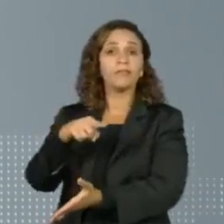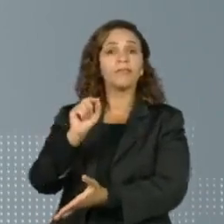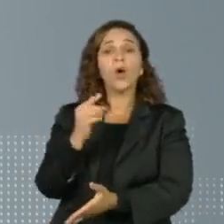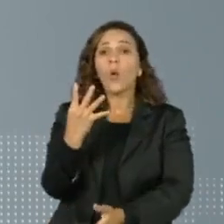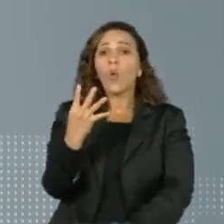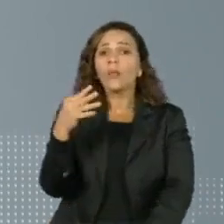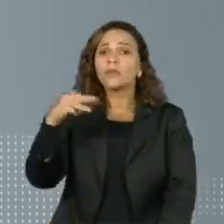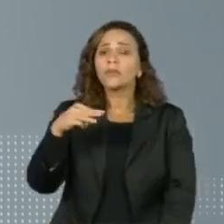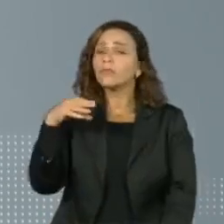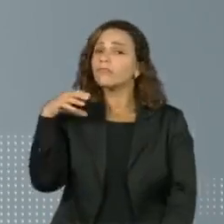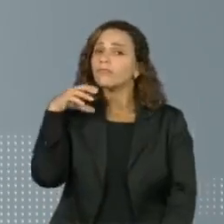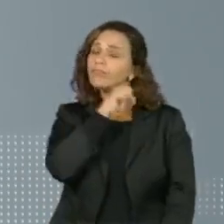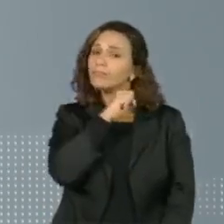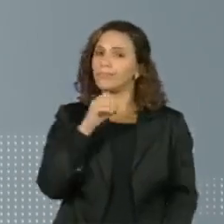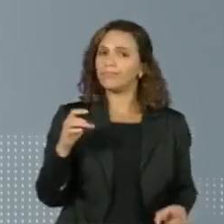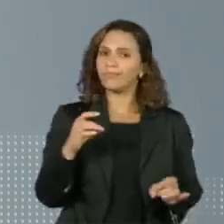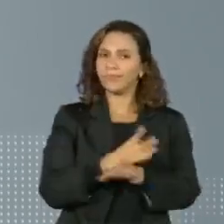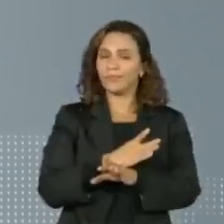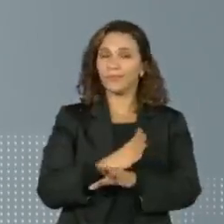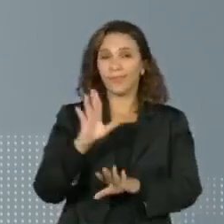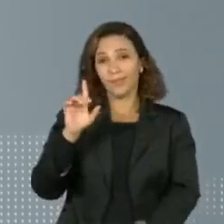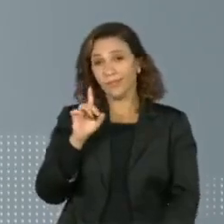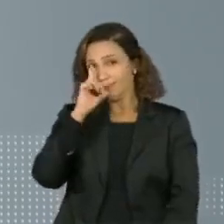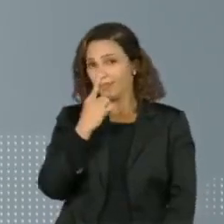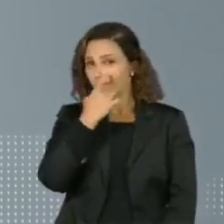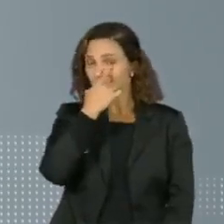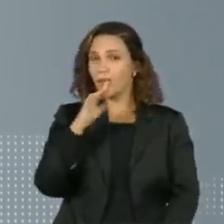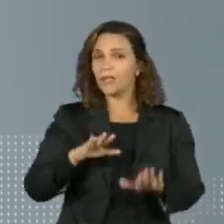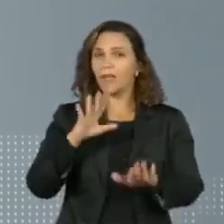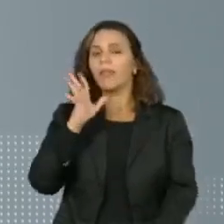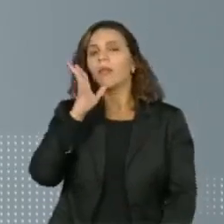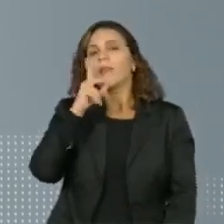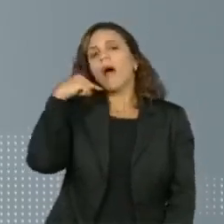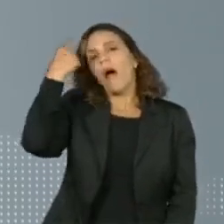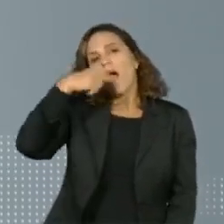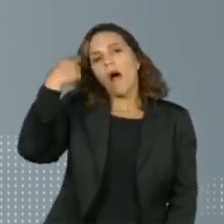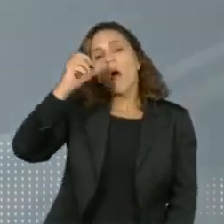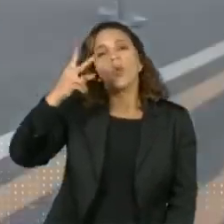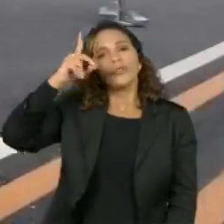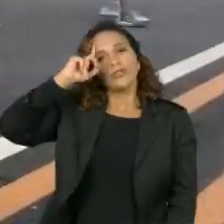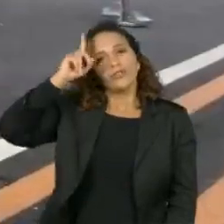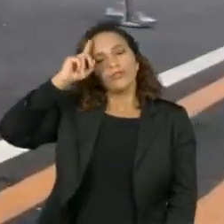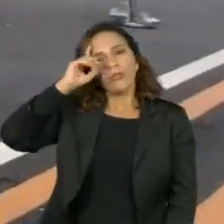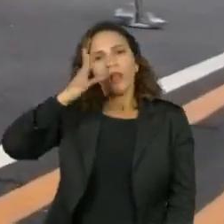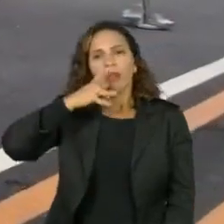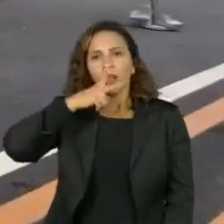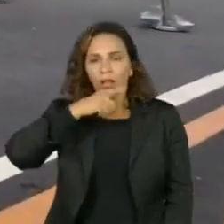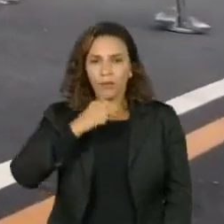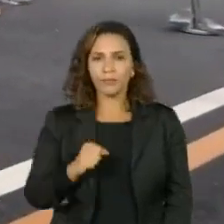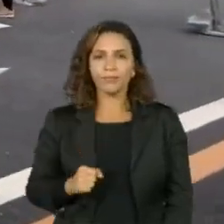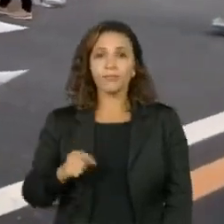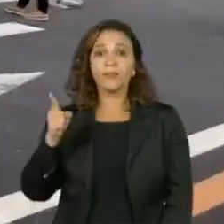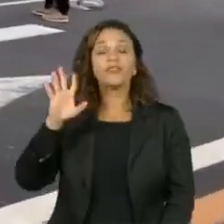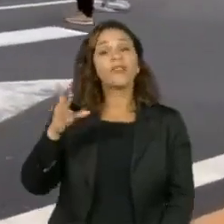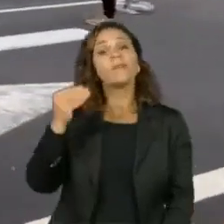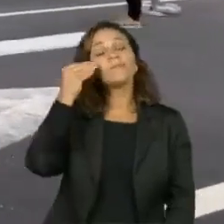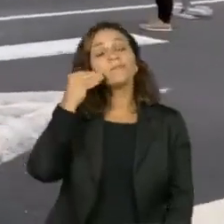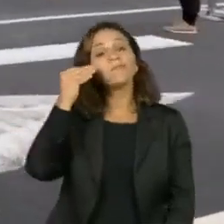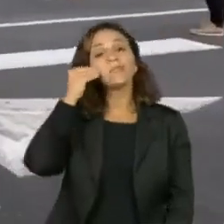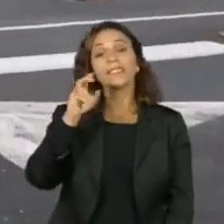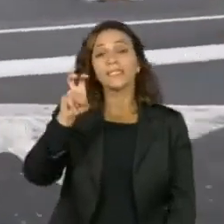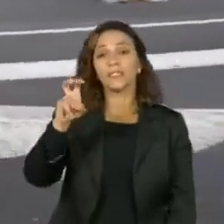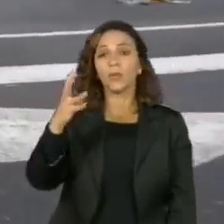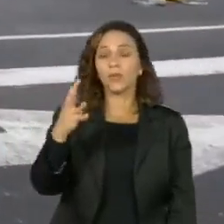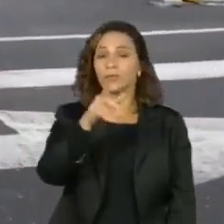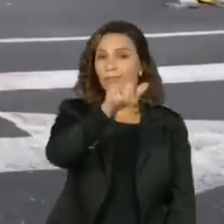quatro minutos, ao contrário do PCR, que pode demorar horas ou até dias. O método foi testado em 54